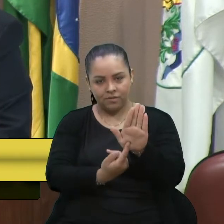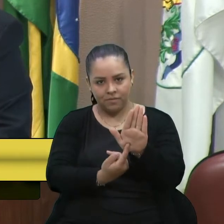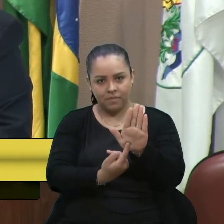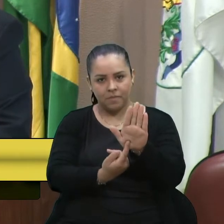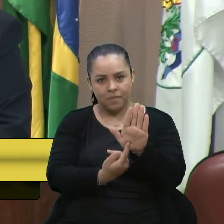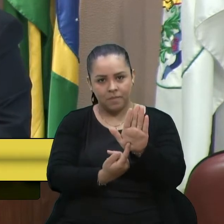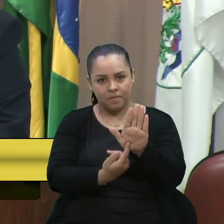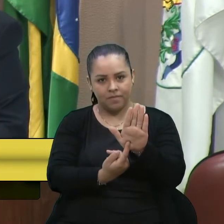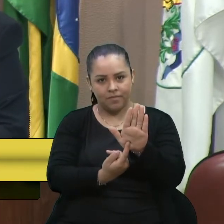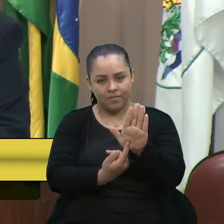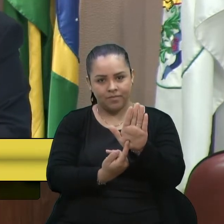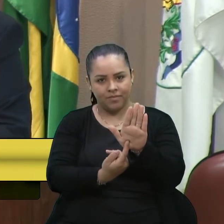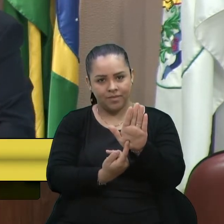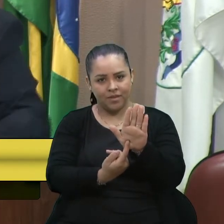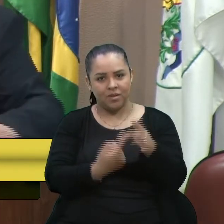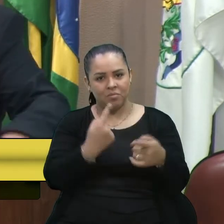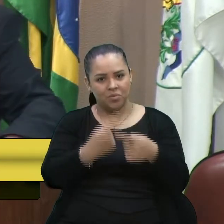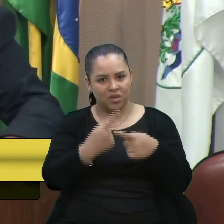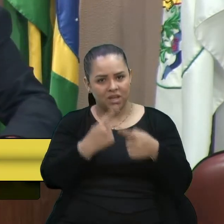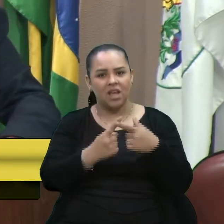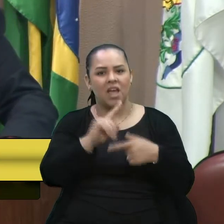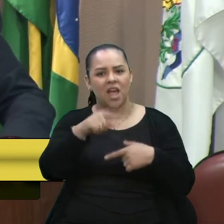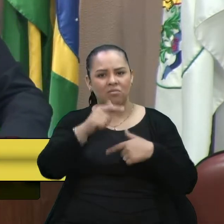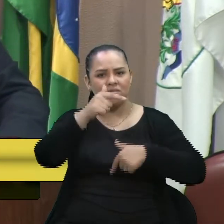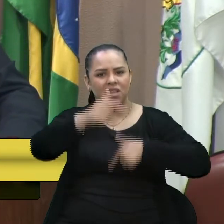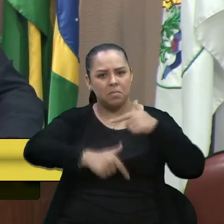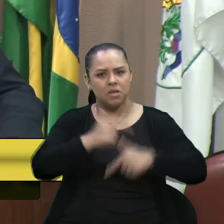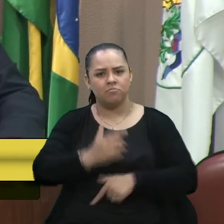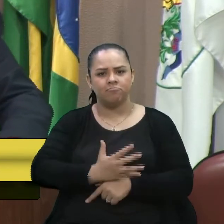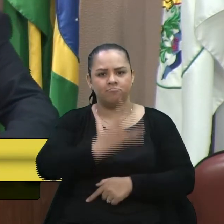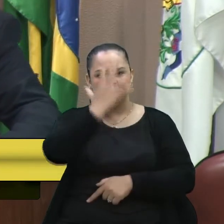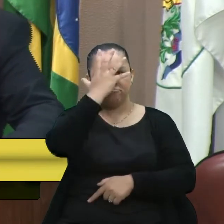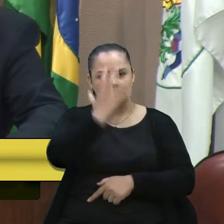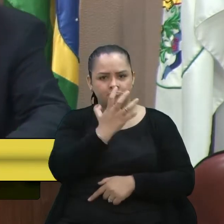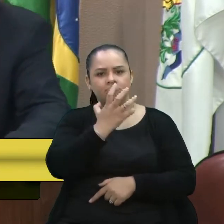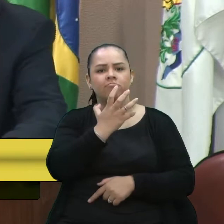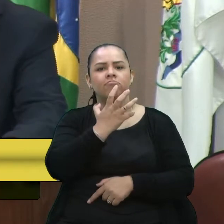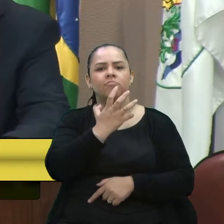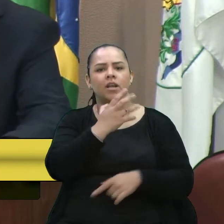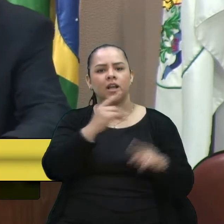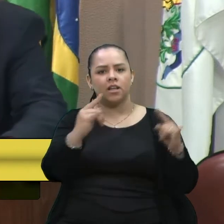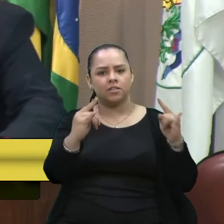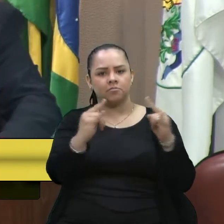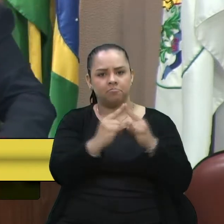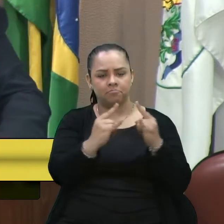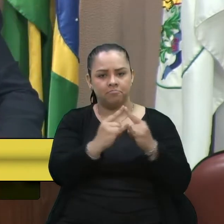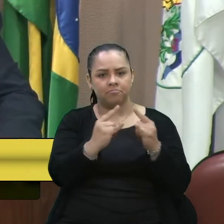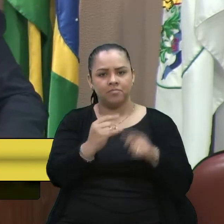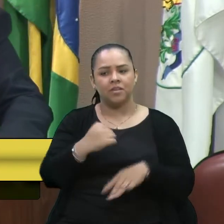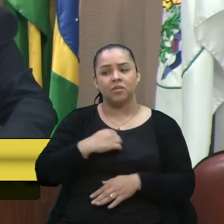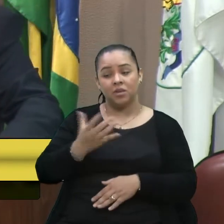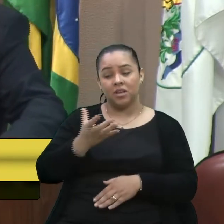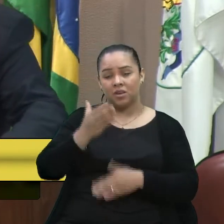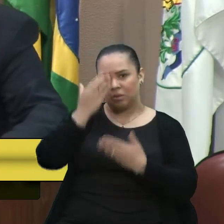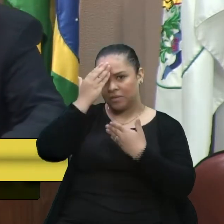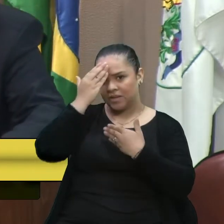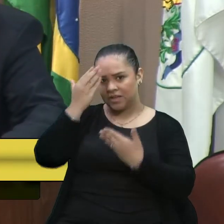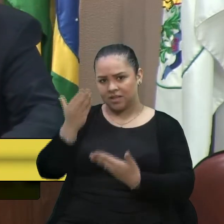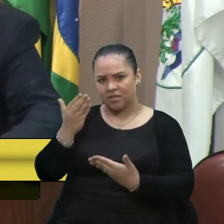sério que tem feito aquela entidade. Então, eu quero agradecer aqui, principalmente,